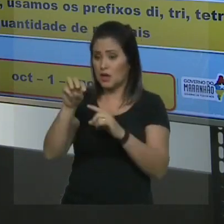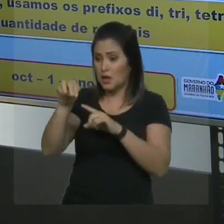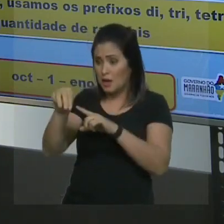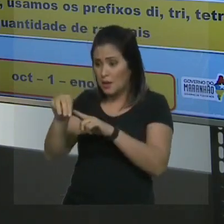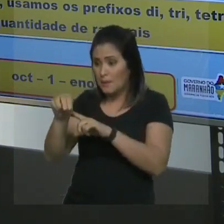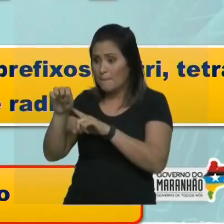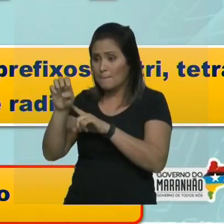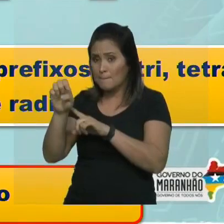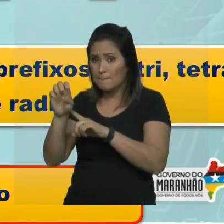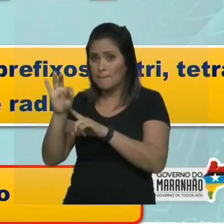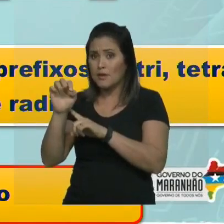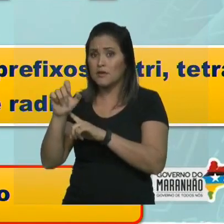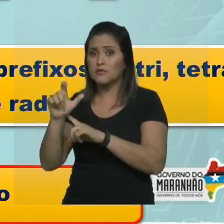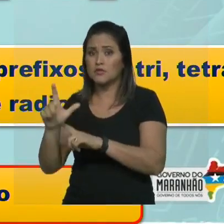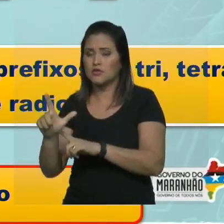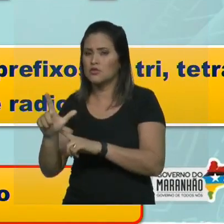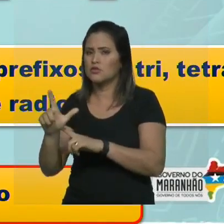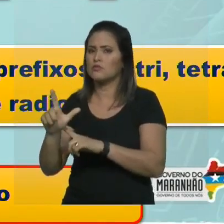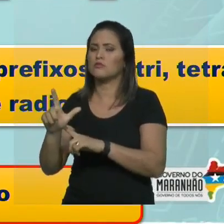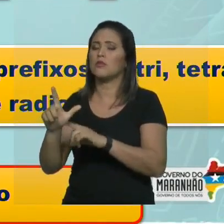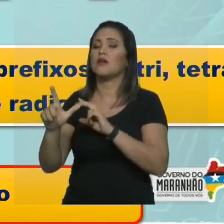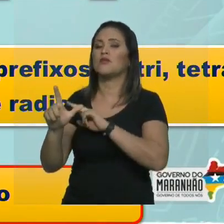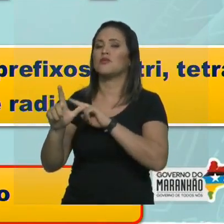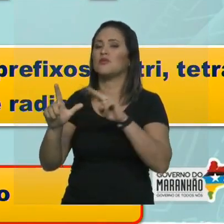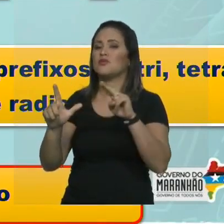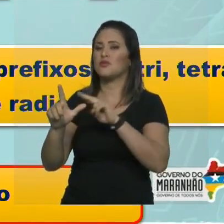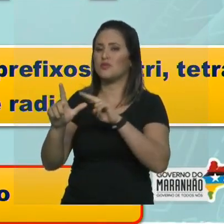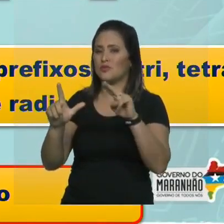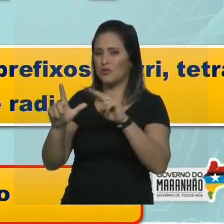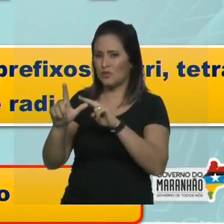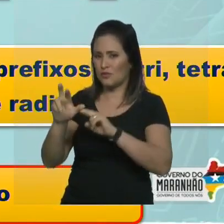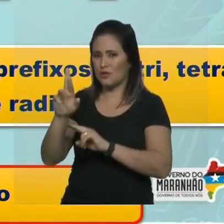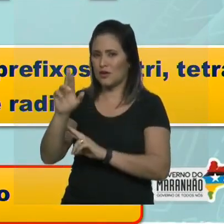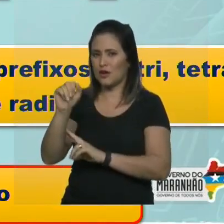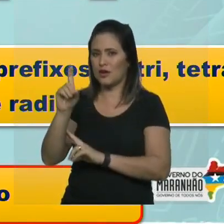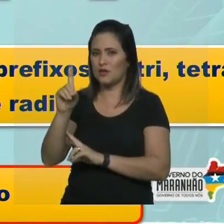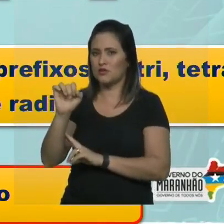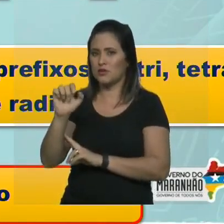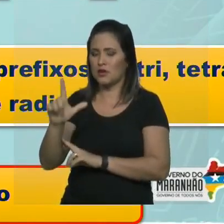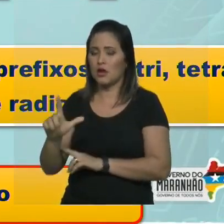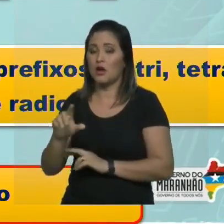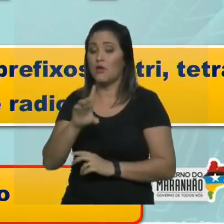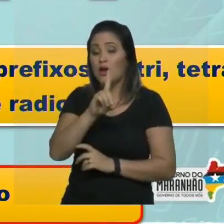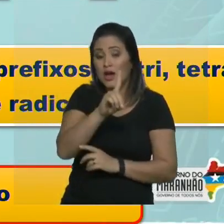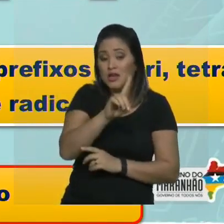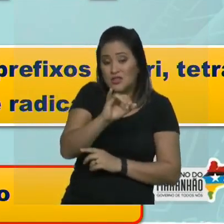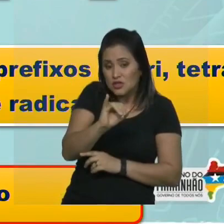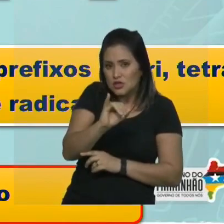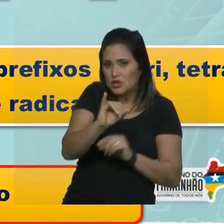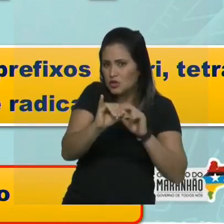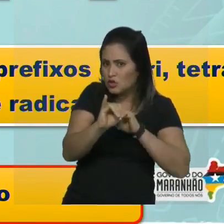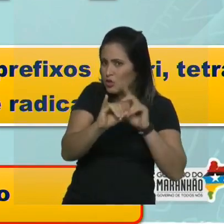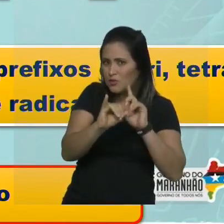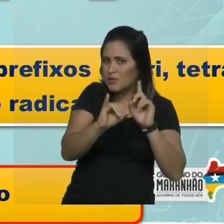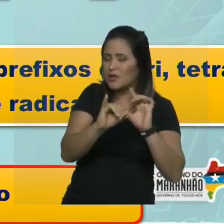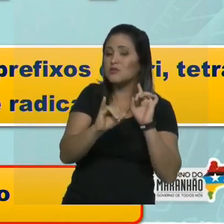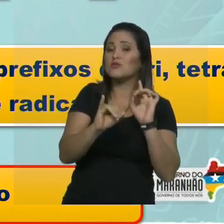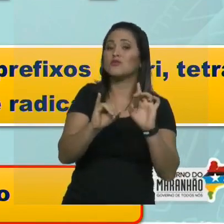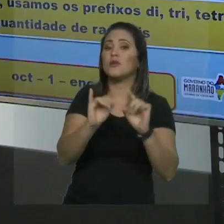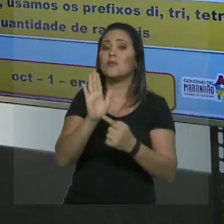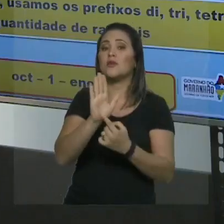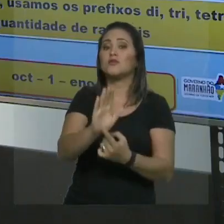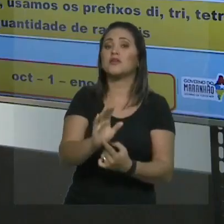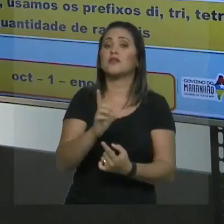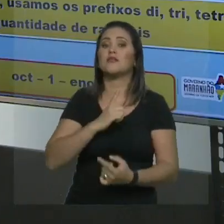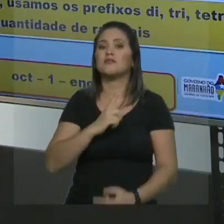Primeiro o etil, depois o metil. O D não entra porque D é só a quantidade dos radicais. O radical é o metil. Tudo certo?